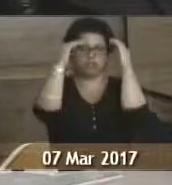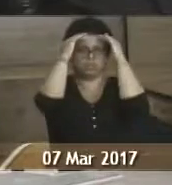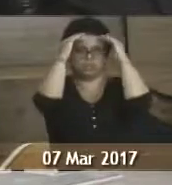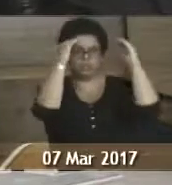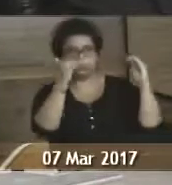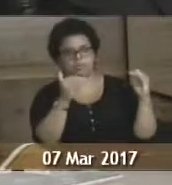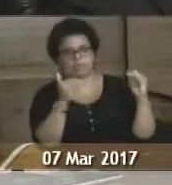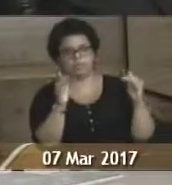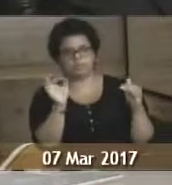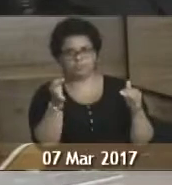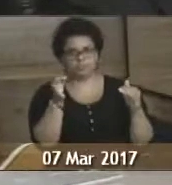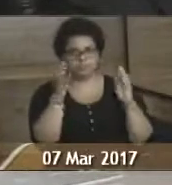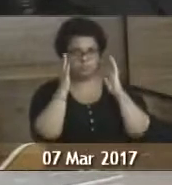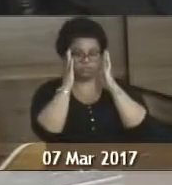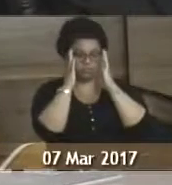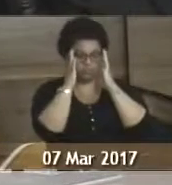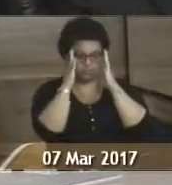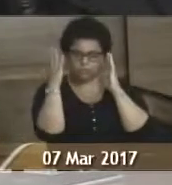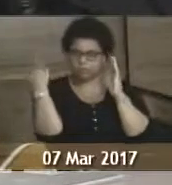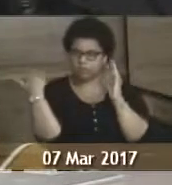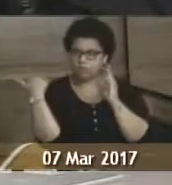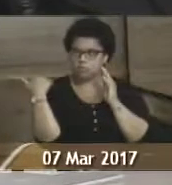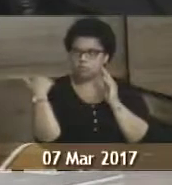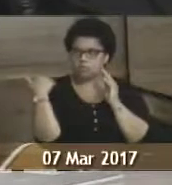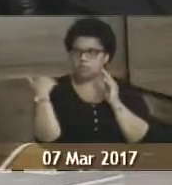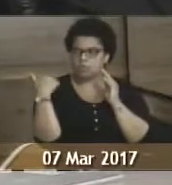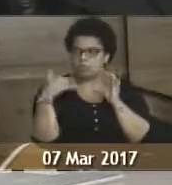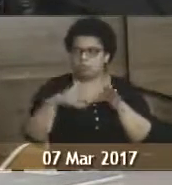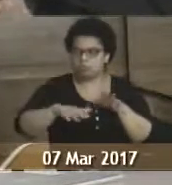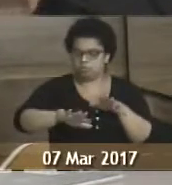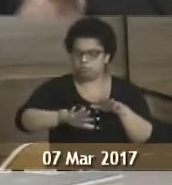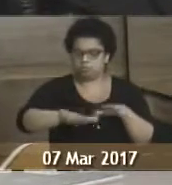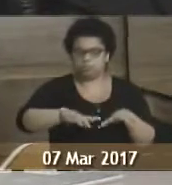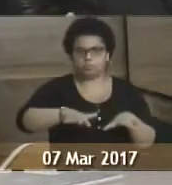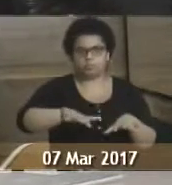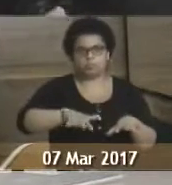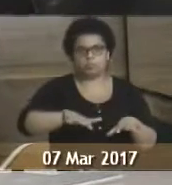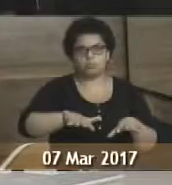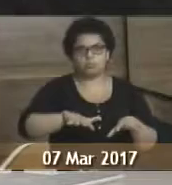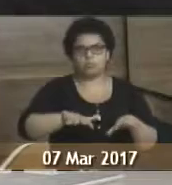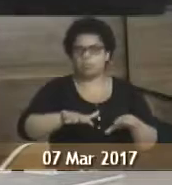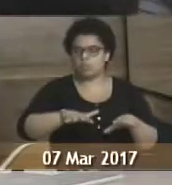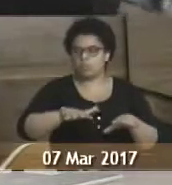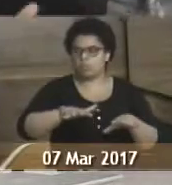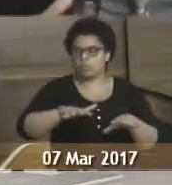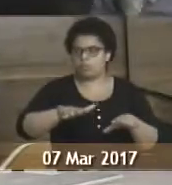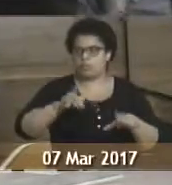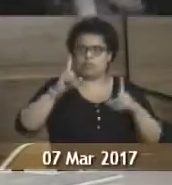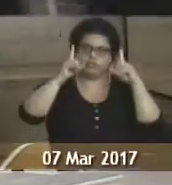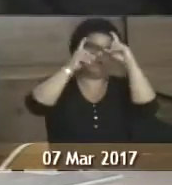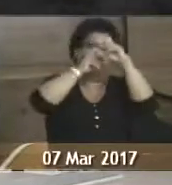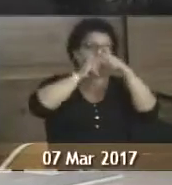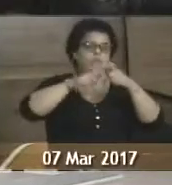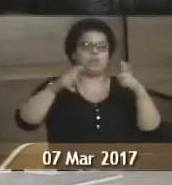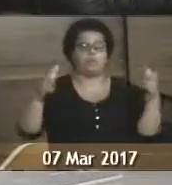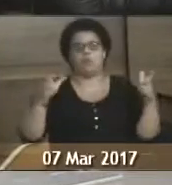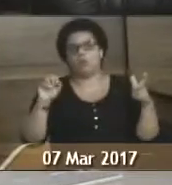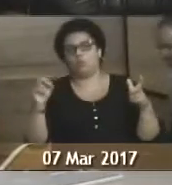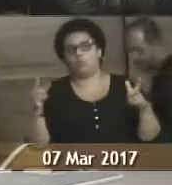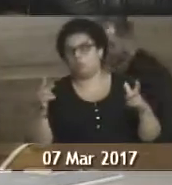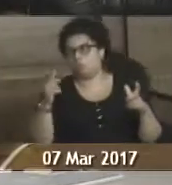Em último caso, na última forma, numa excepcionalidade grande, o vereador ou o agente